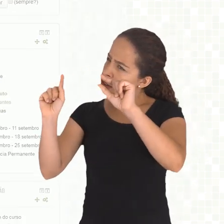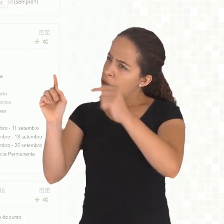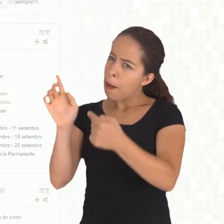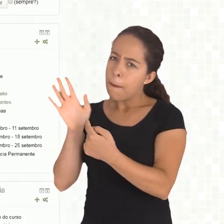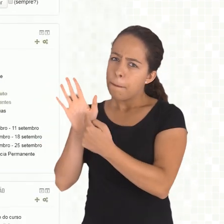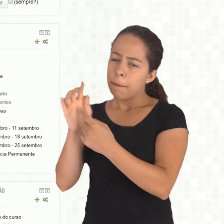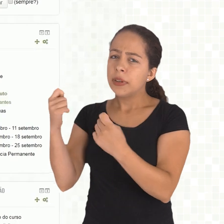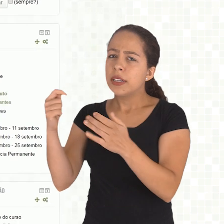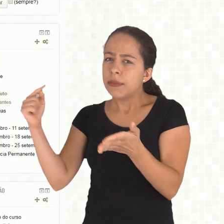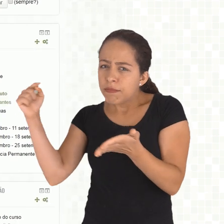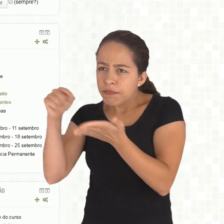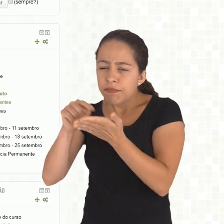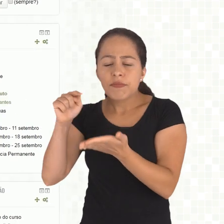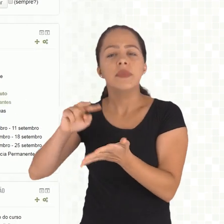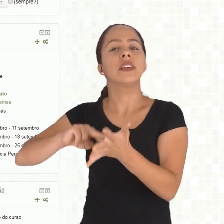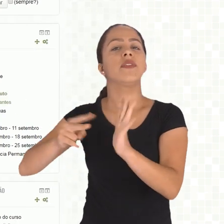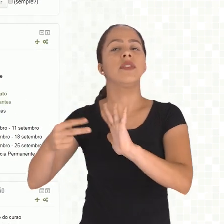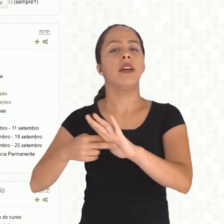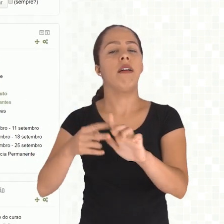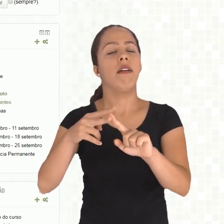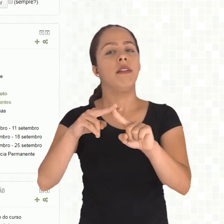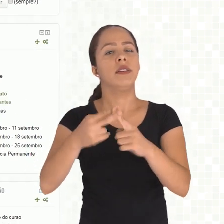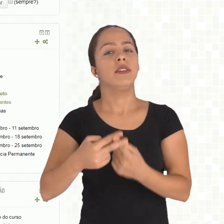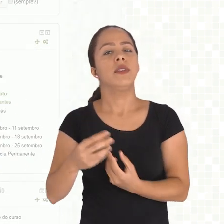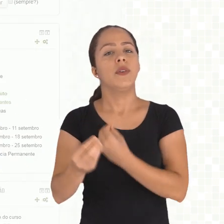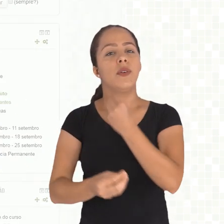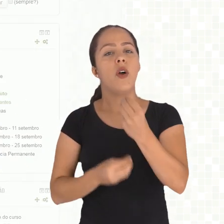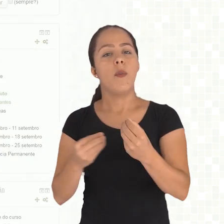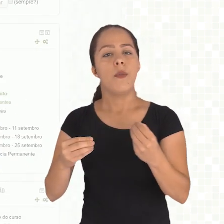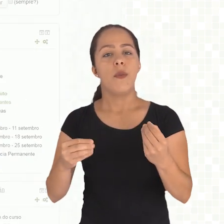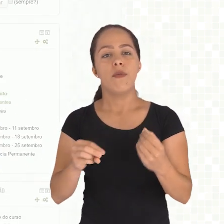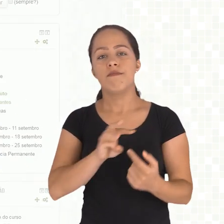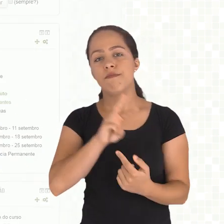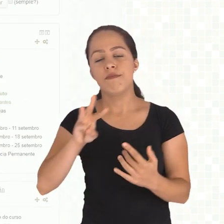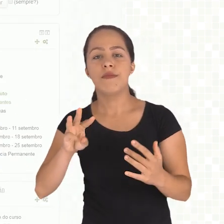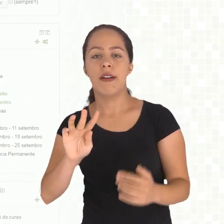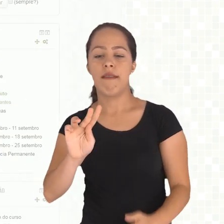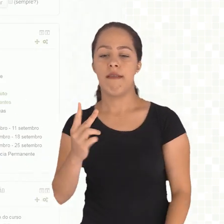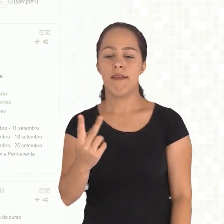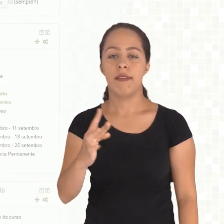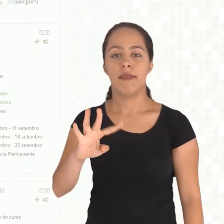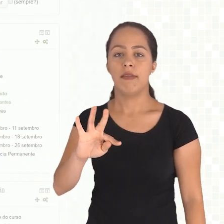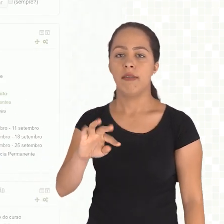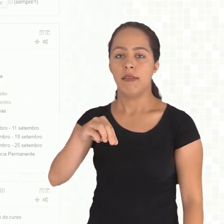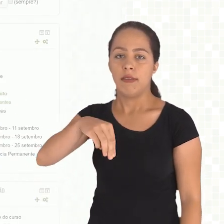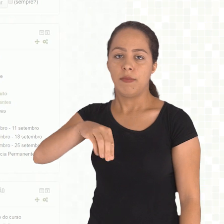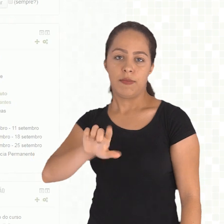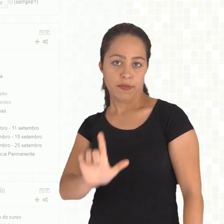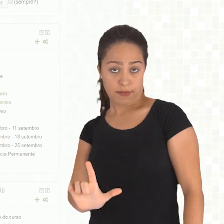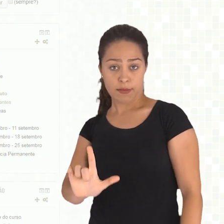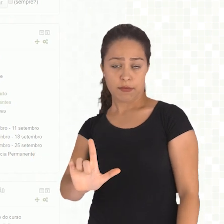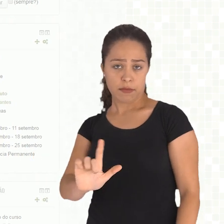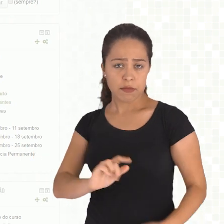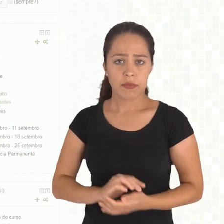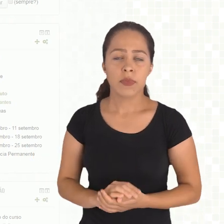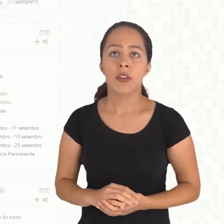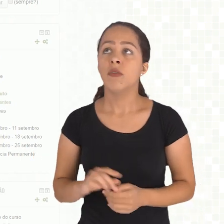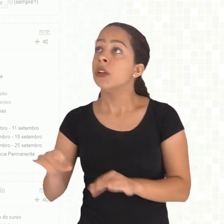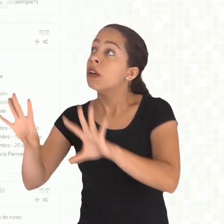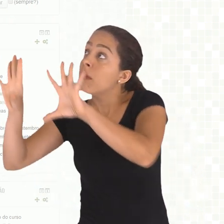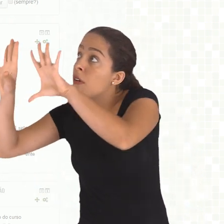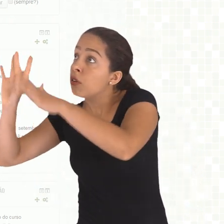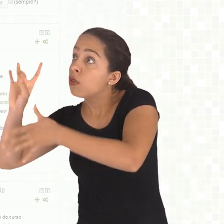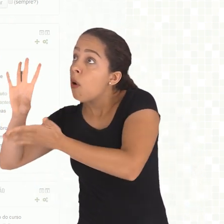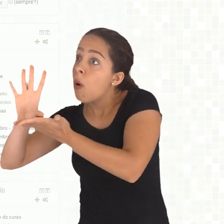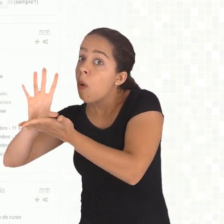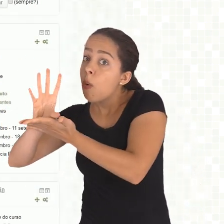pequeno botão, que significa editar o código HTML e vai colar aqui o seu código que você copiou do YouTube. Não precisa modificar